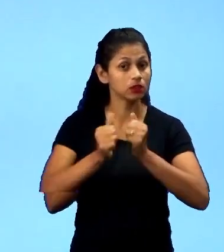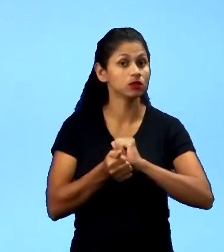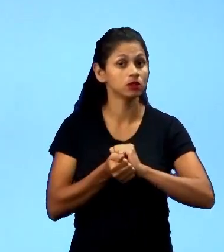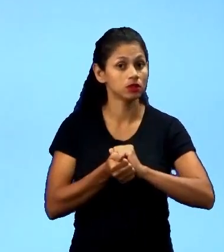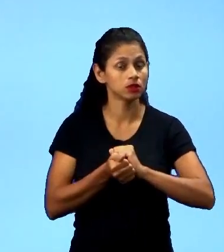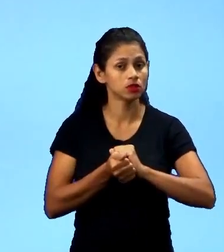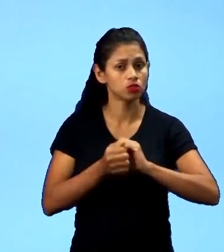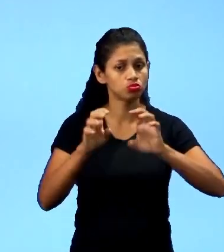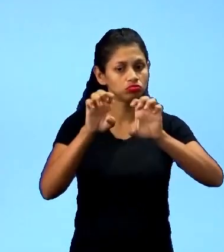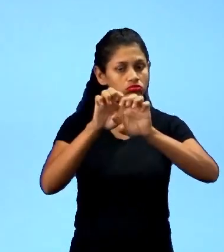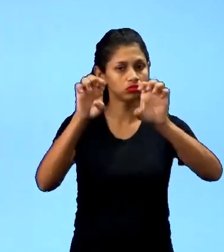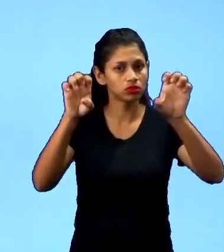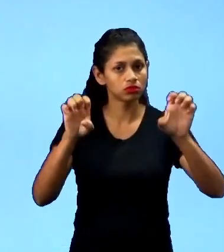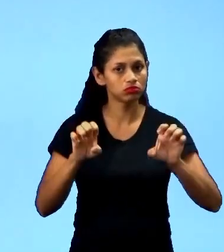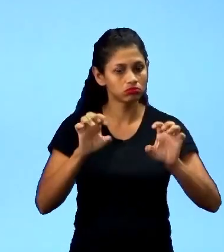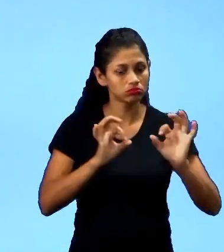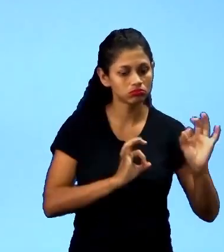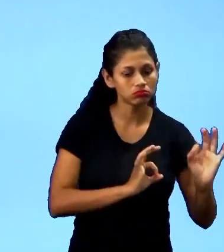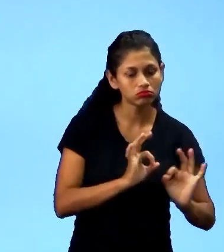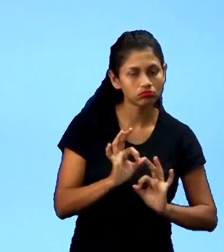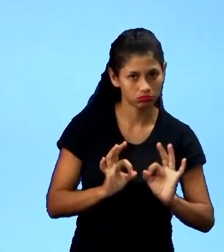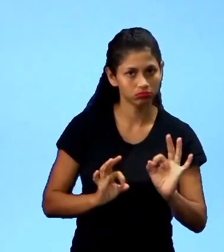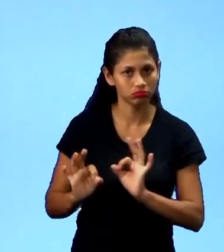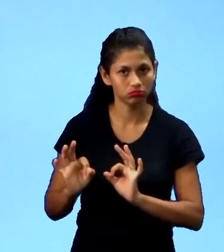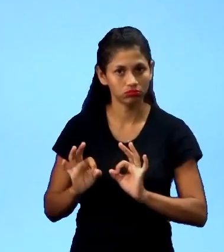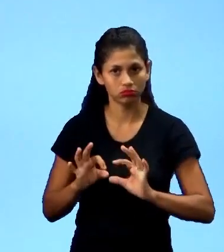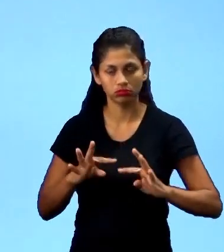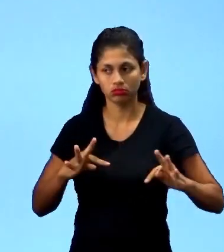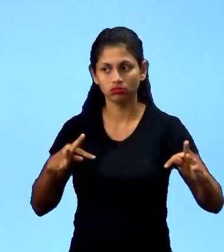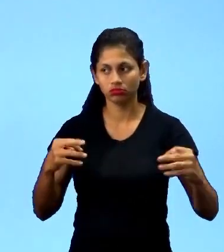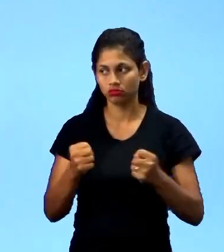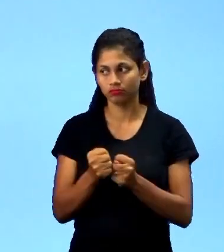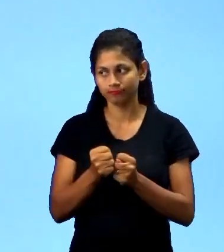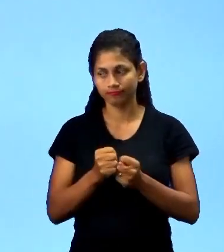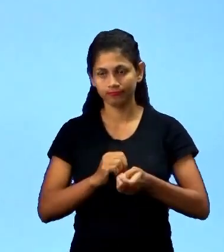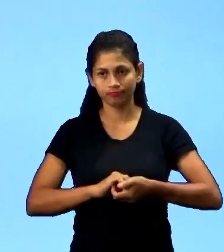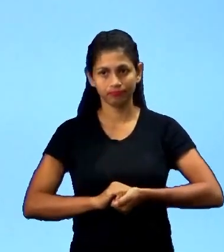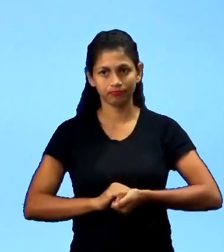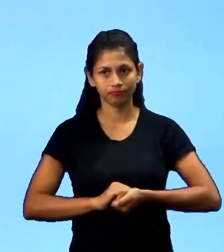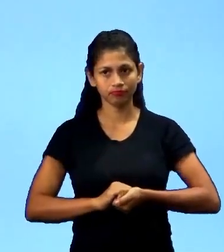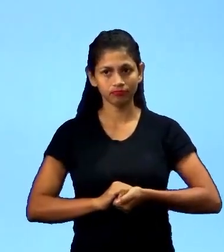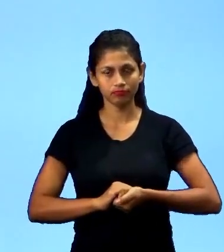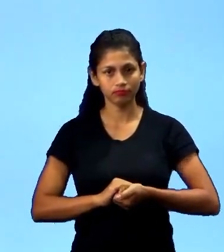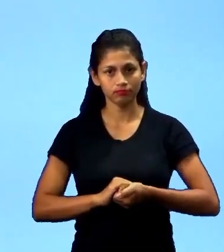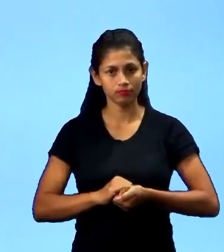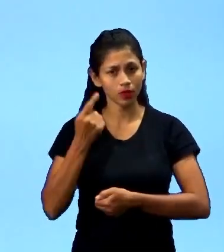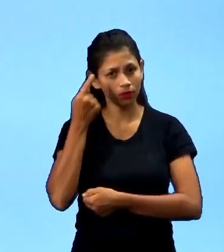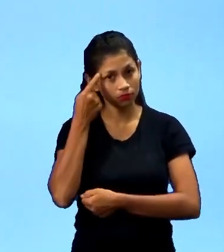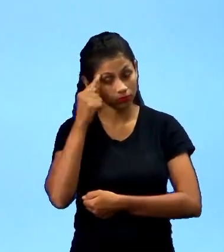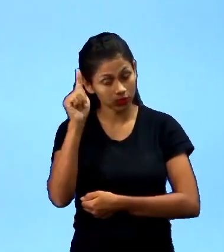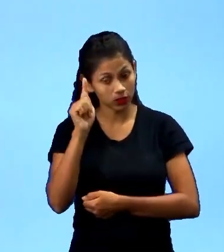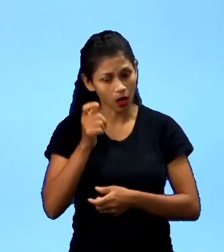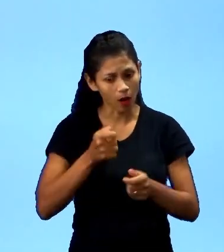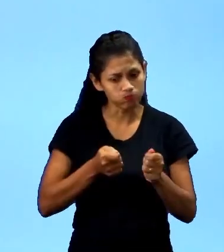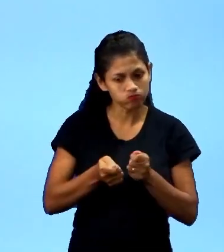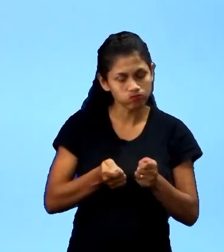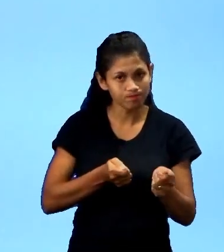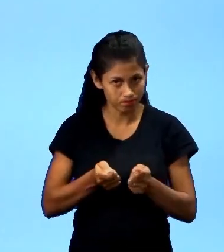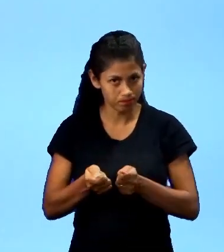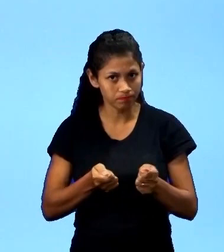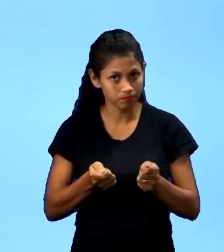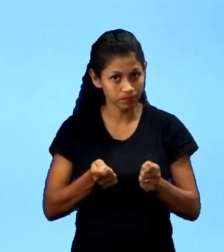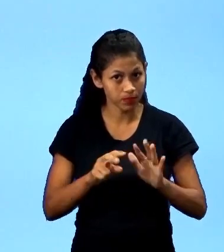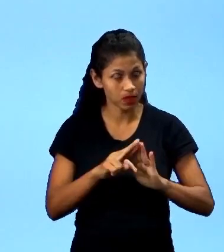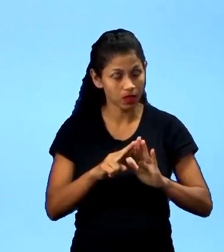determinar todas as consequências e efeitos da sua prática. A gente tem que criar mecanismos de controle e as regras